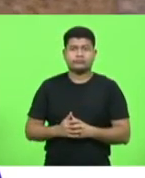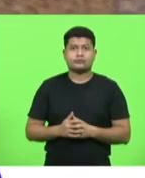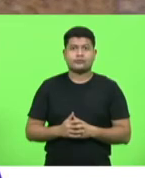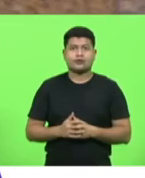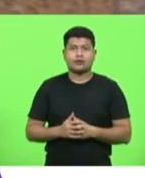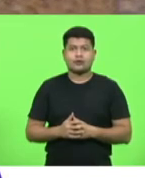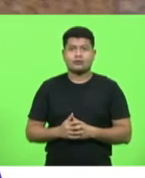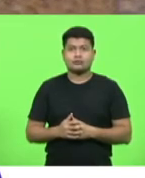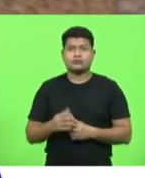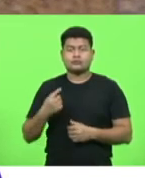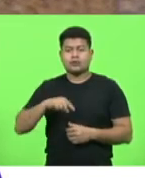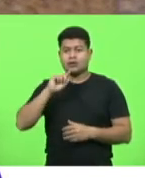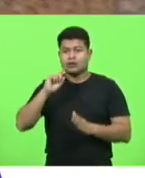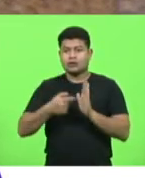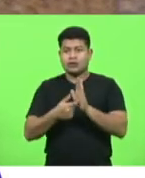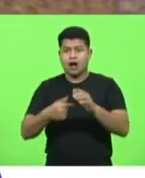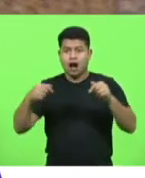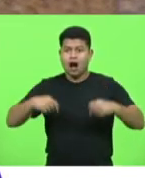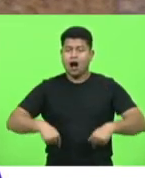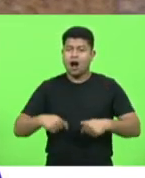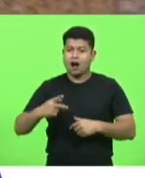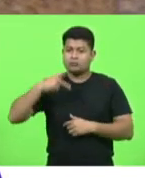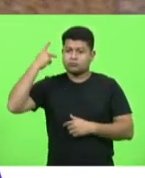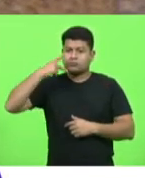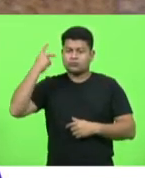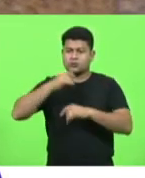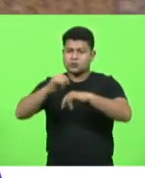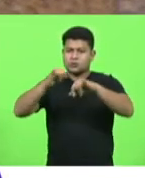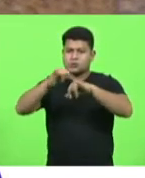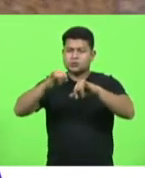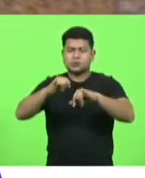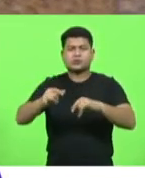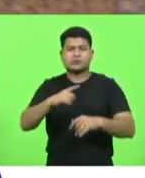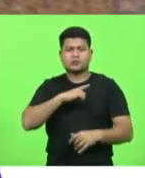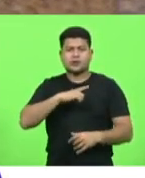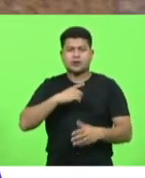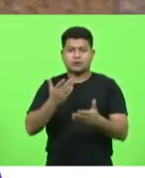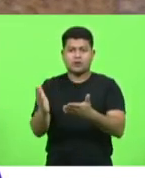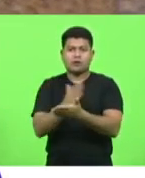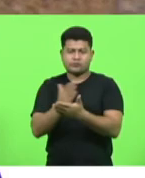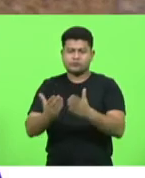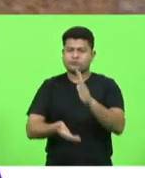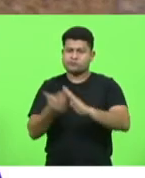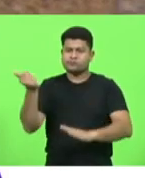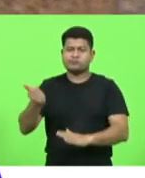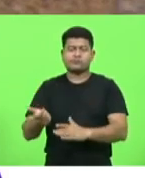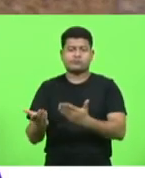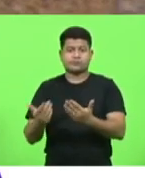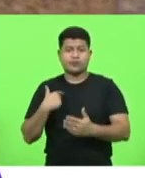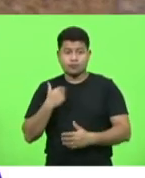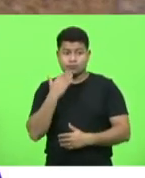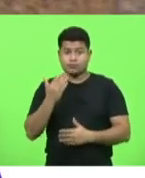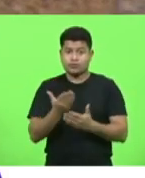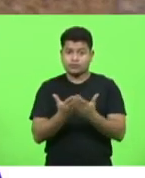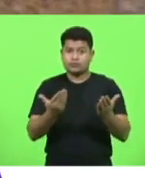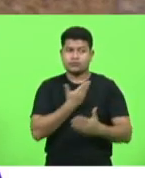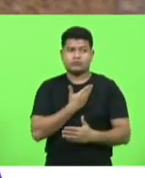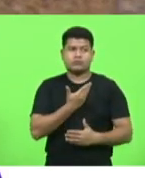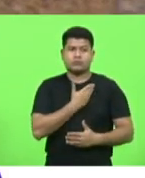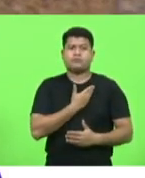foi através de denúncias feitas nesse parlamento aqui então fica aí peço aos meus colegas que